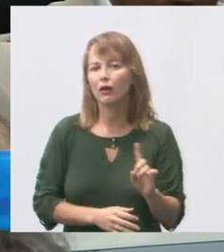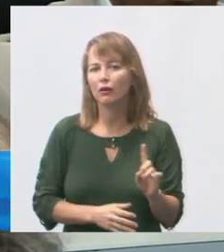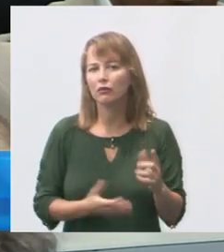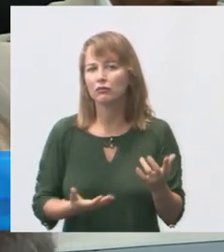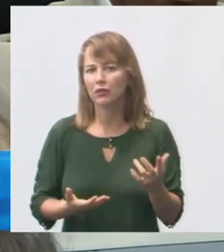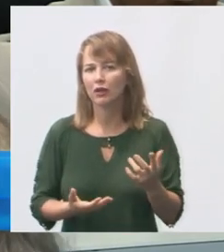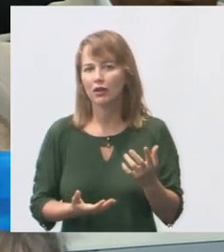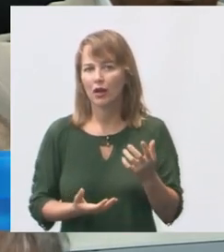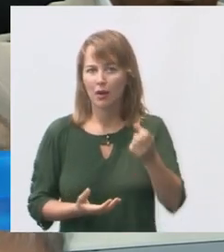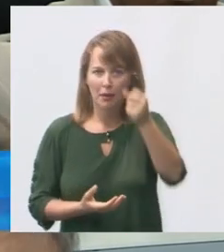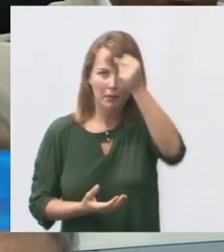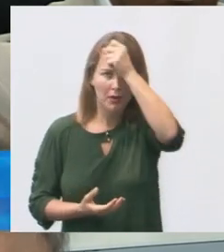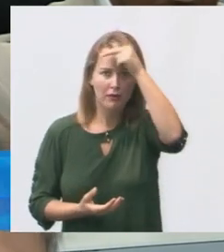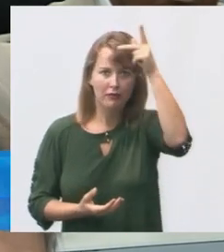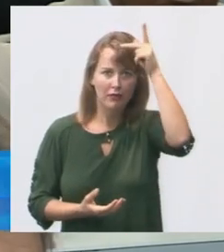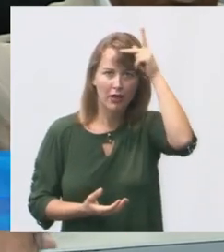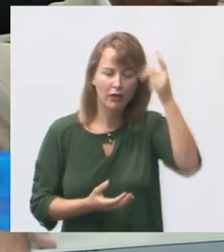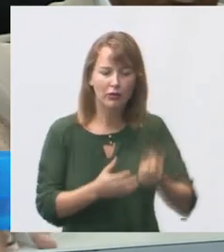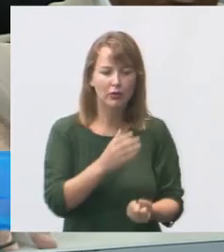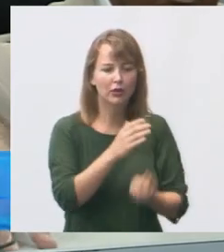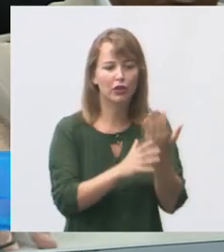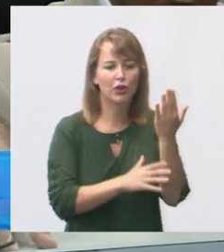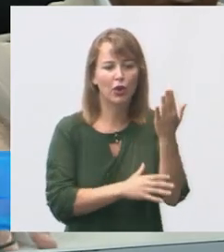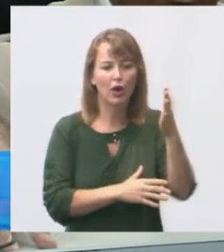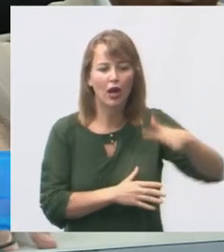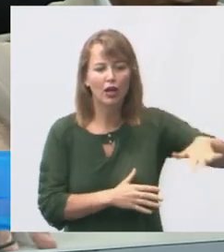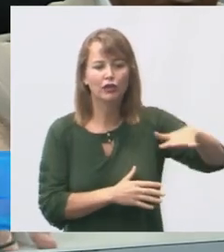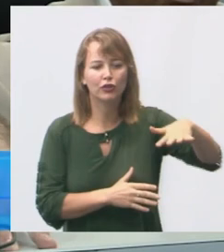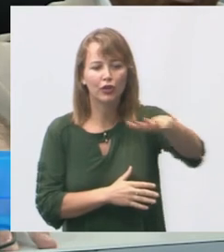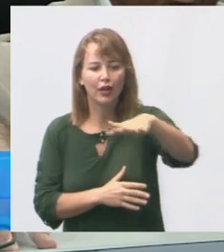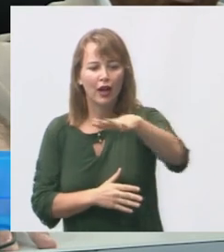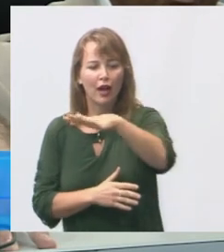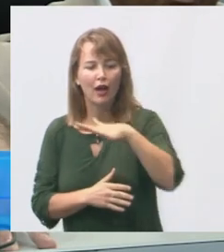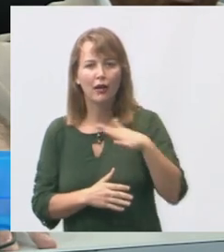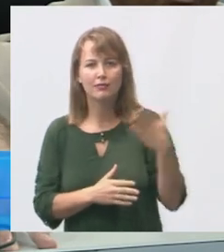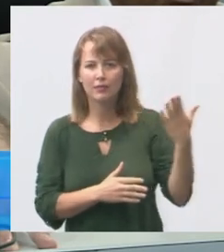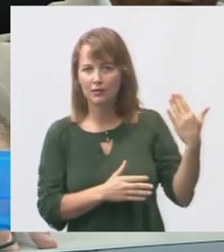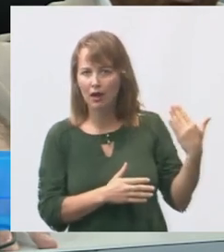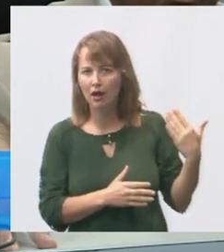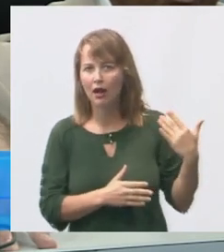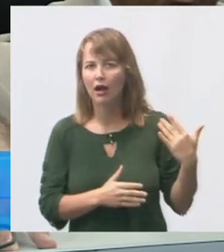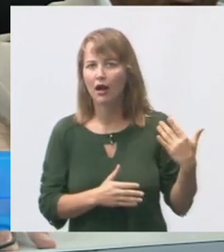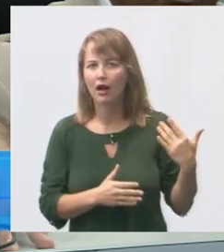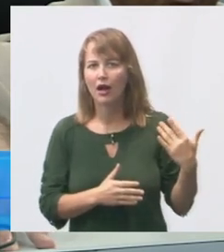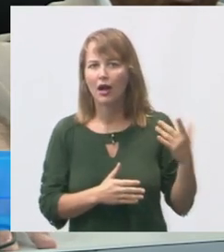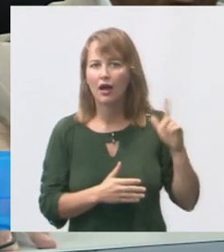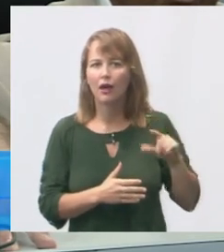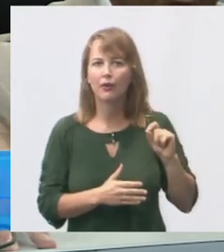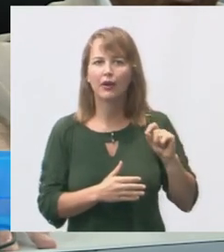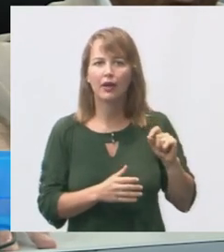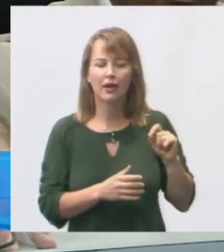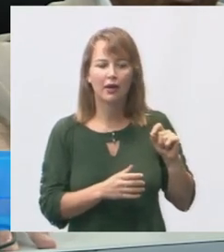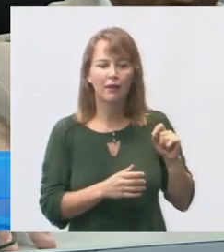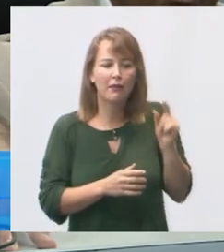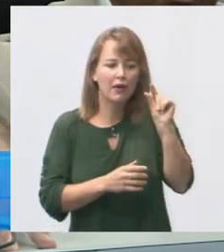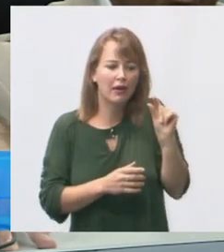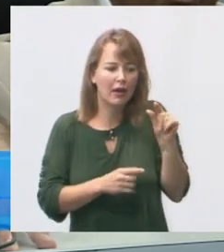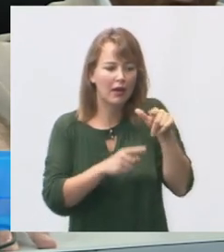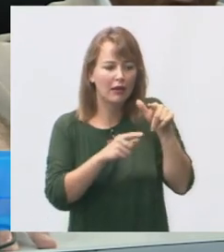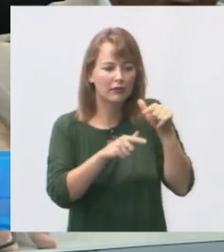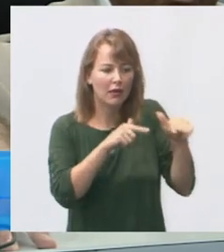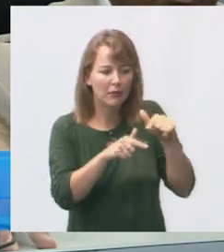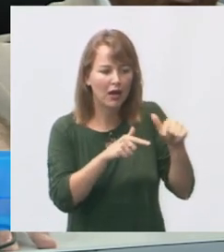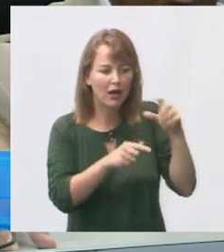prefeito Luiz Paulo na época criou as regionais e as regionais o objetivo era o que era esse pequeno serviço dentro das comunidades